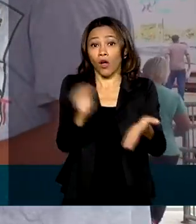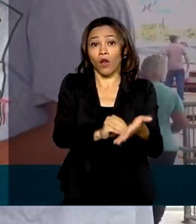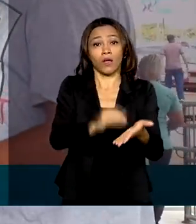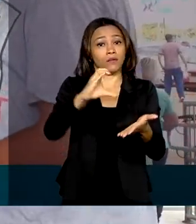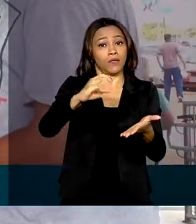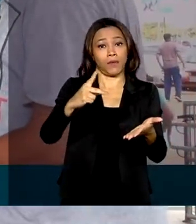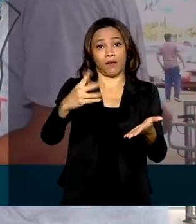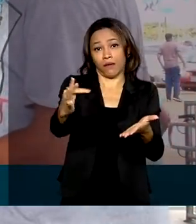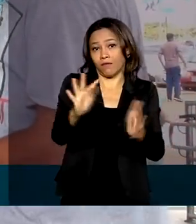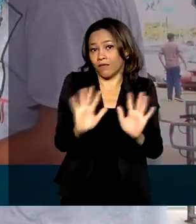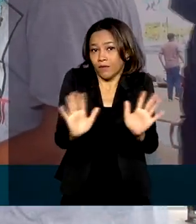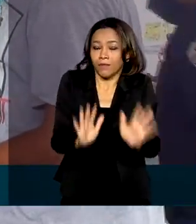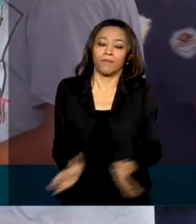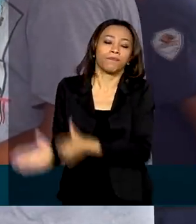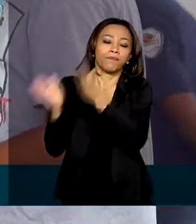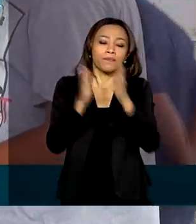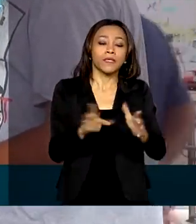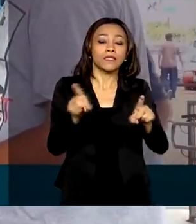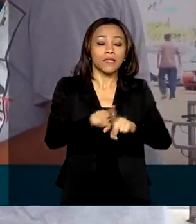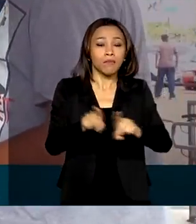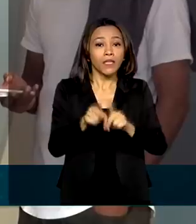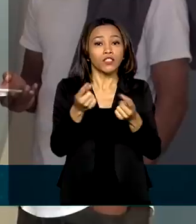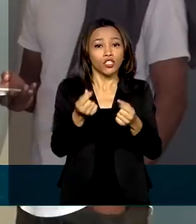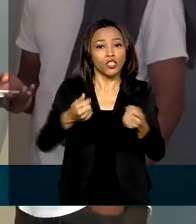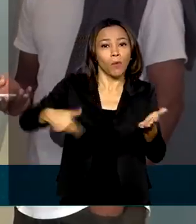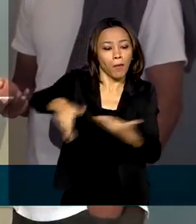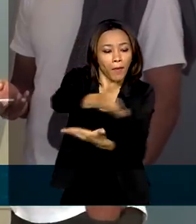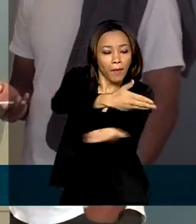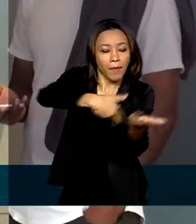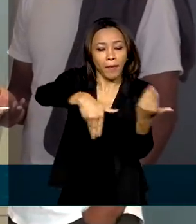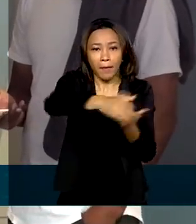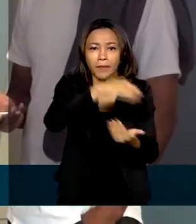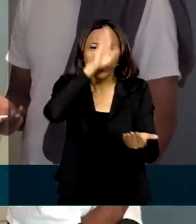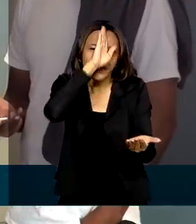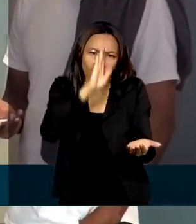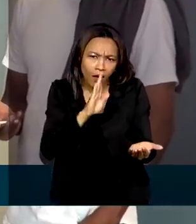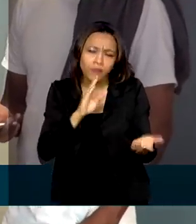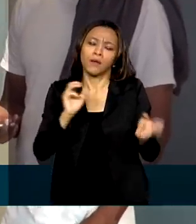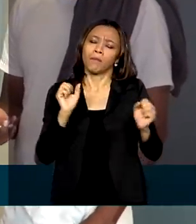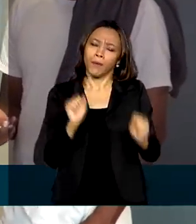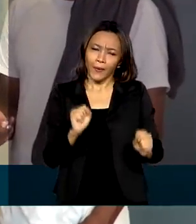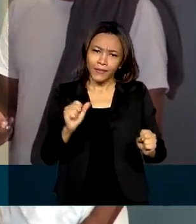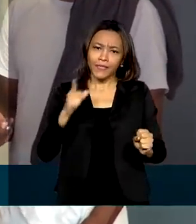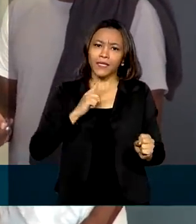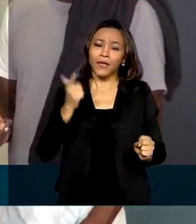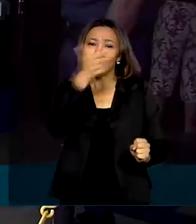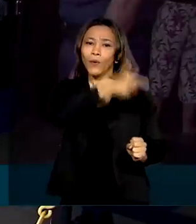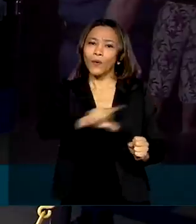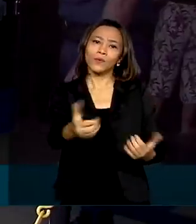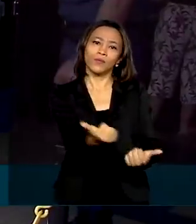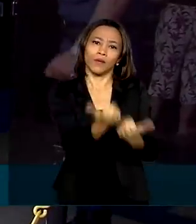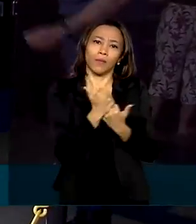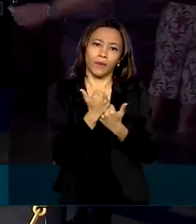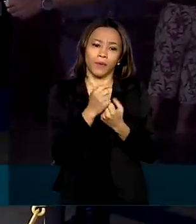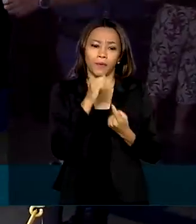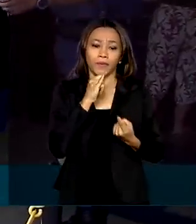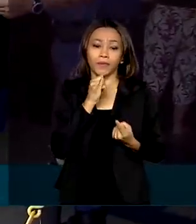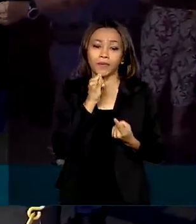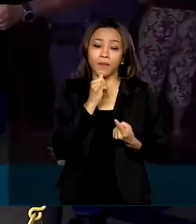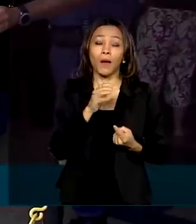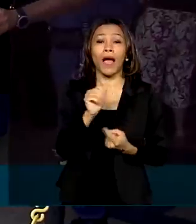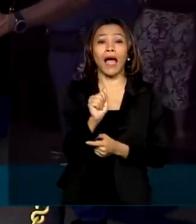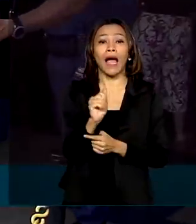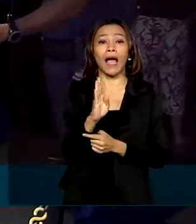Além da possibilidade de movimentar a conta de graça, os titulares poderão receber outros benefícios, como abono